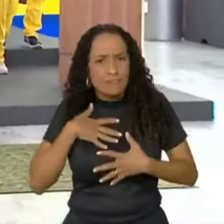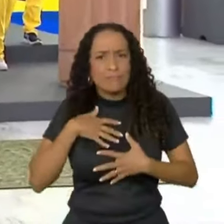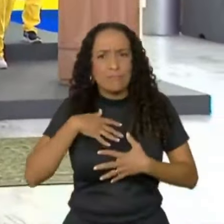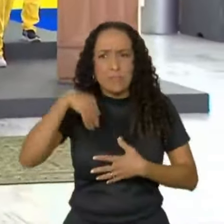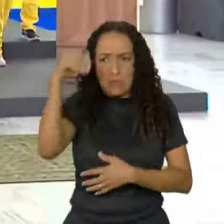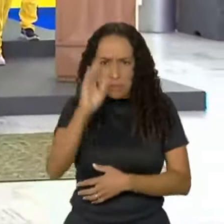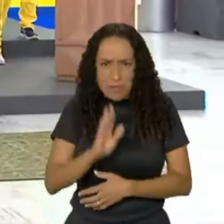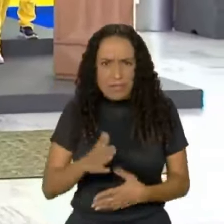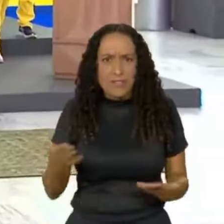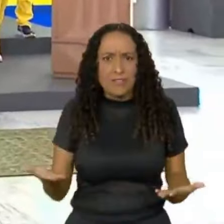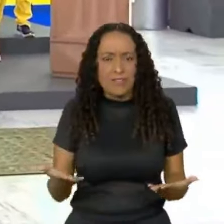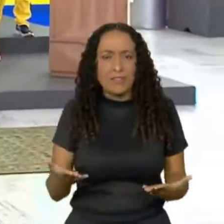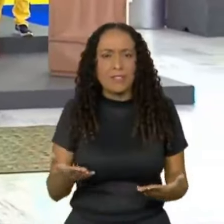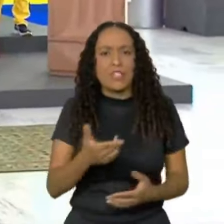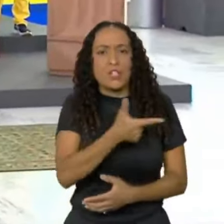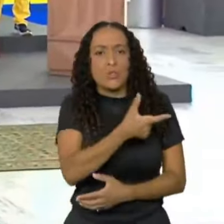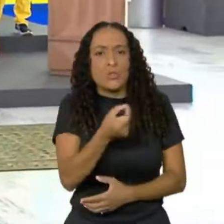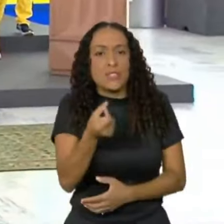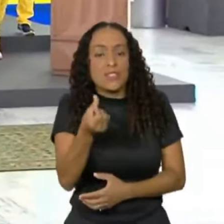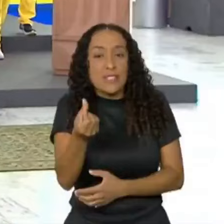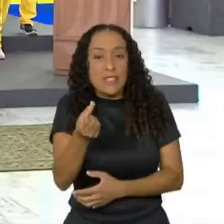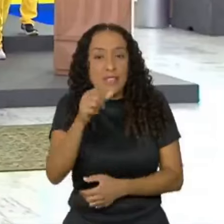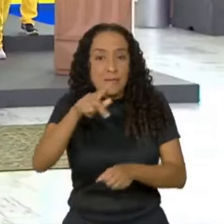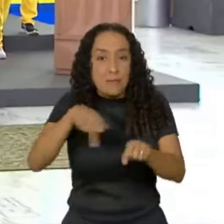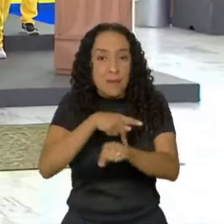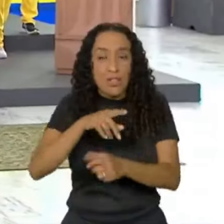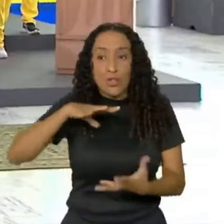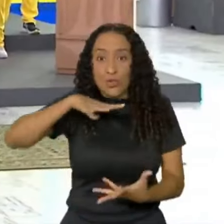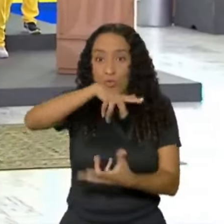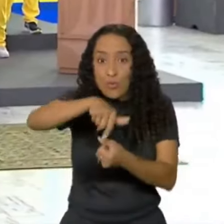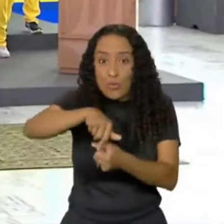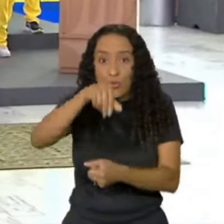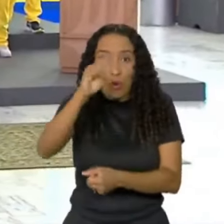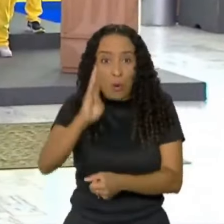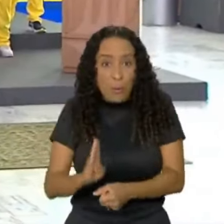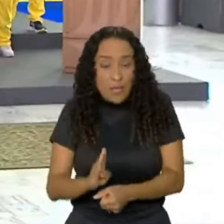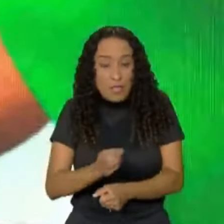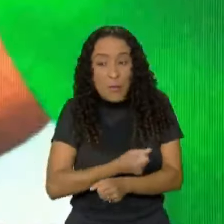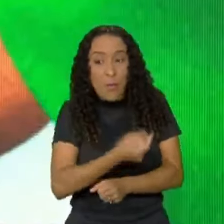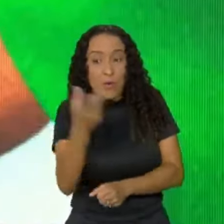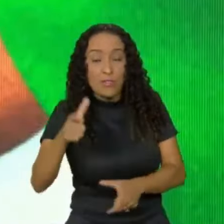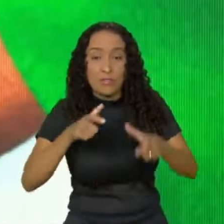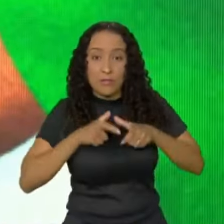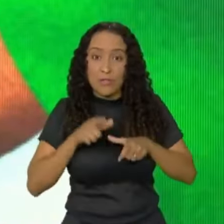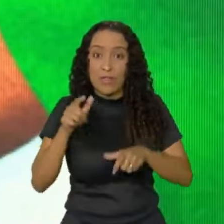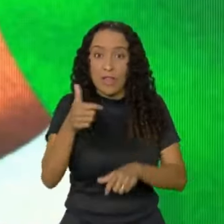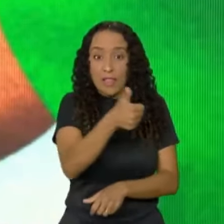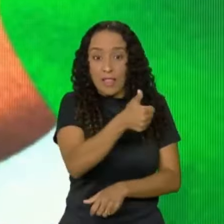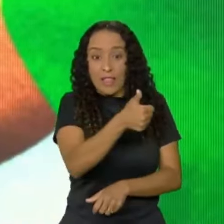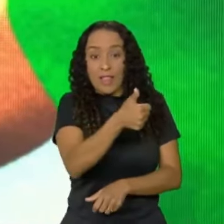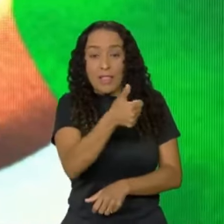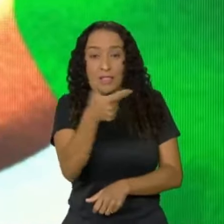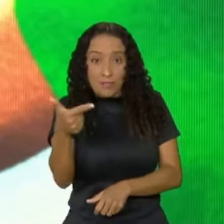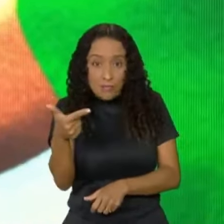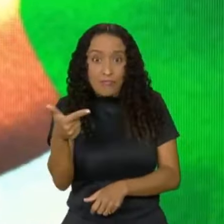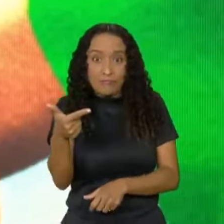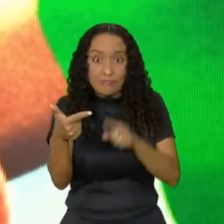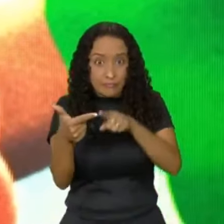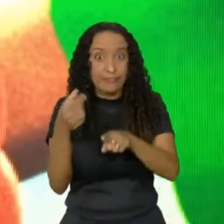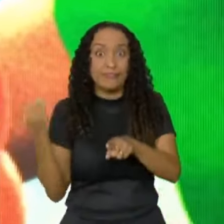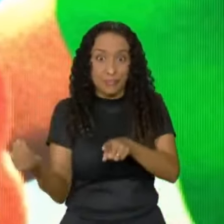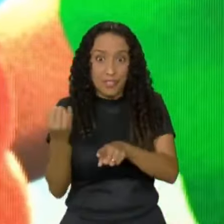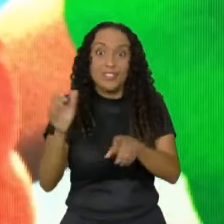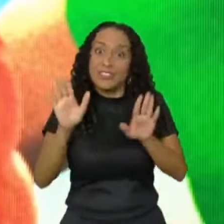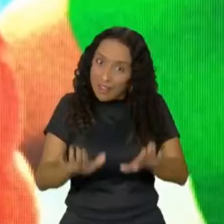estamos. E de 206 países no mundo, o Brasil, em número de medalhas, foi o 12º. É um fato importante?